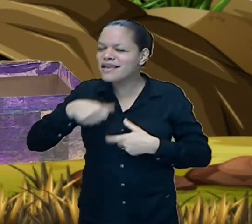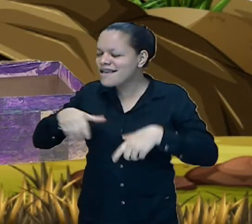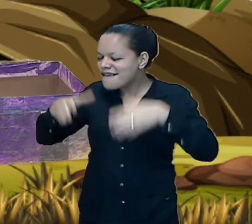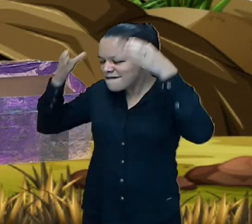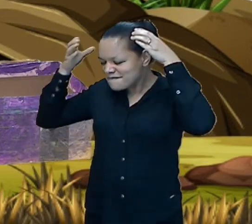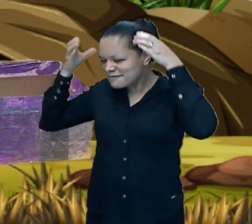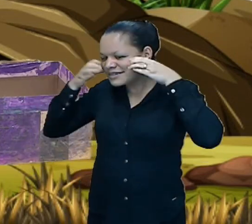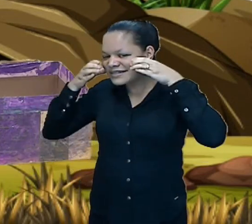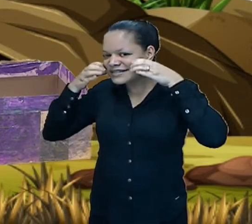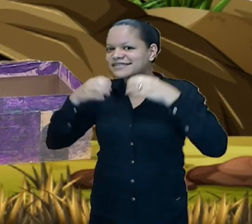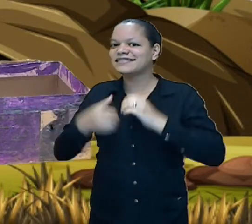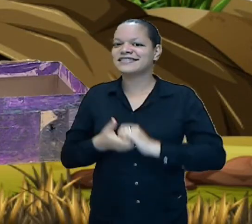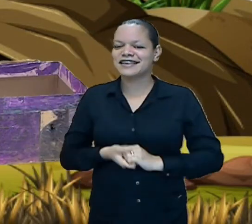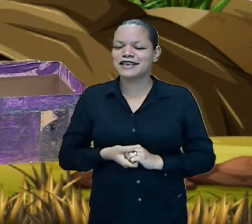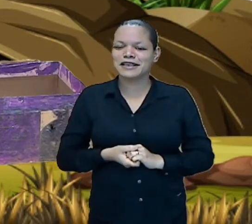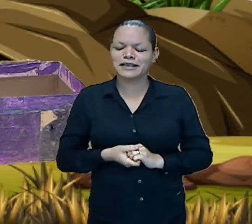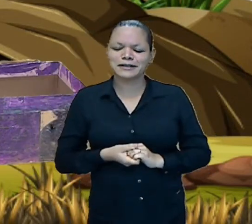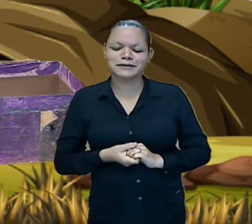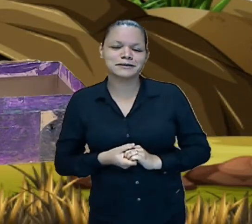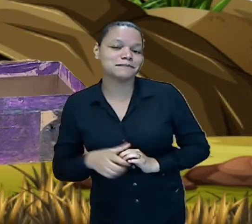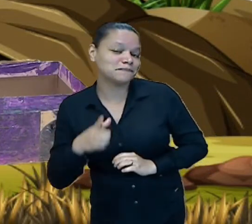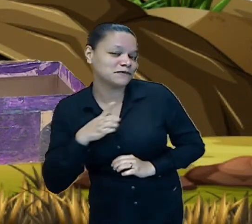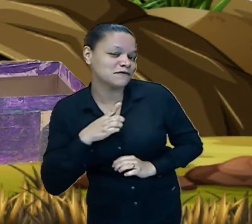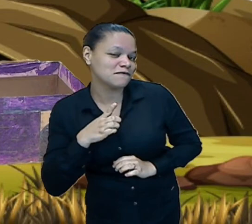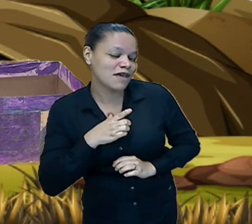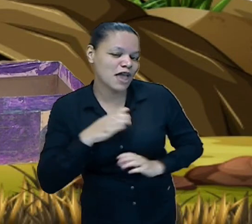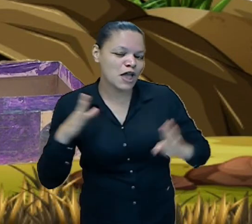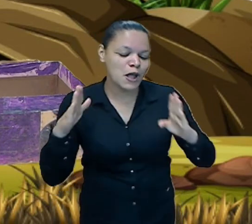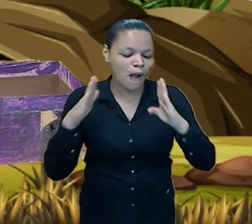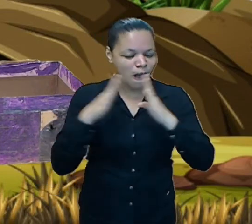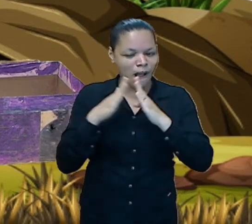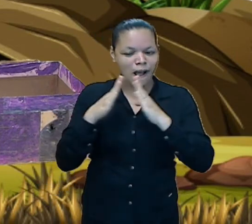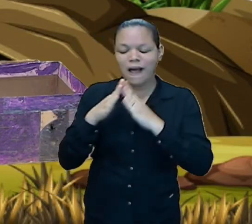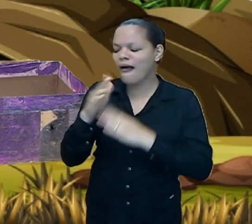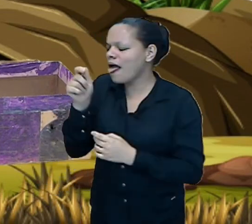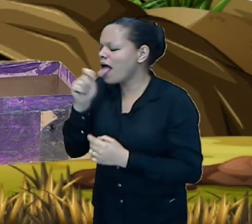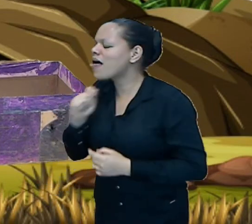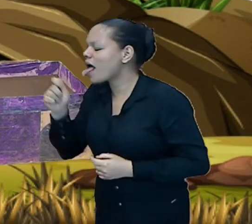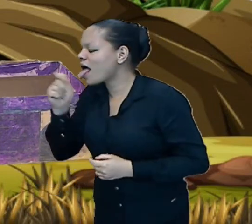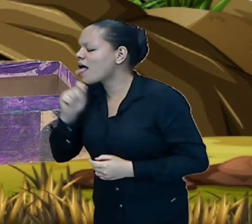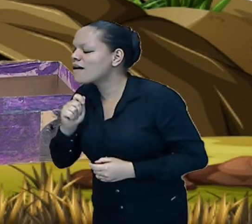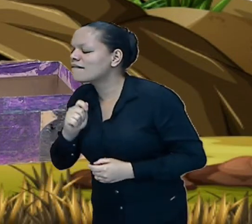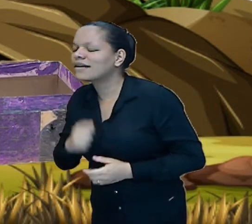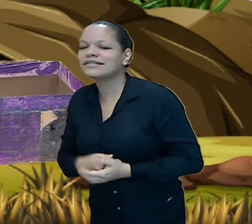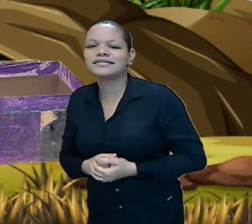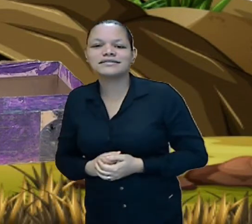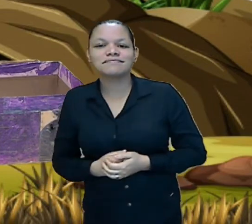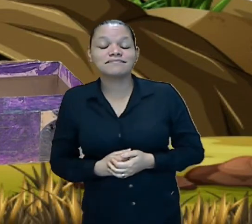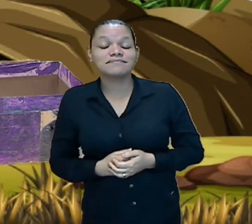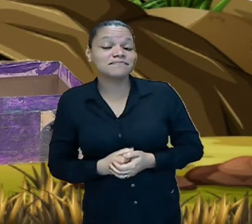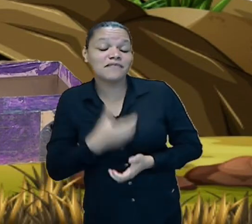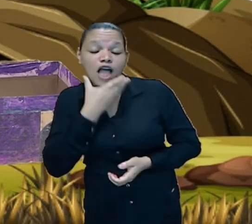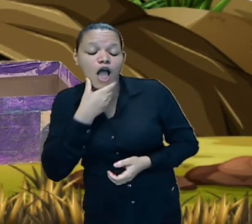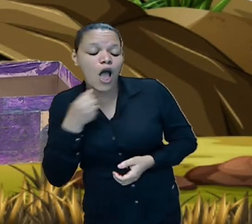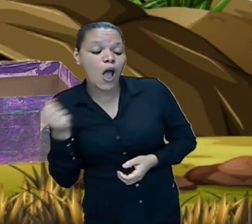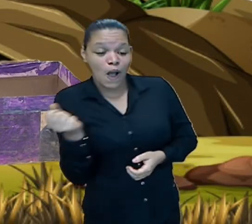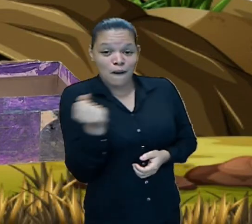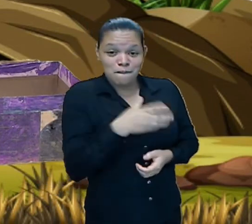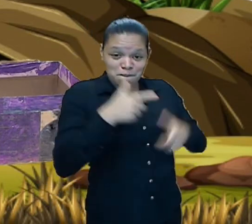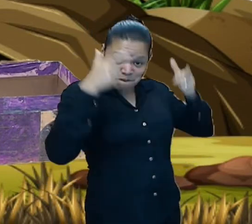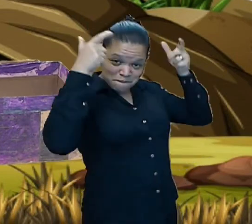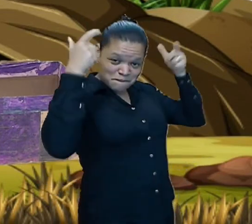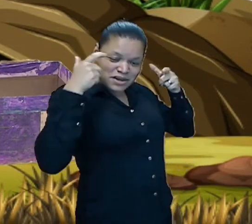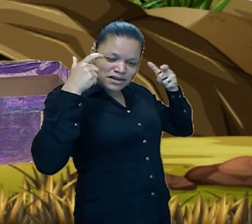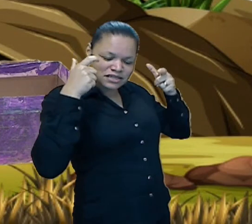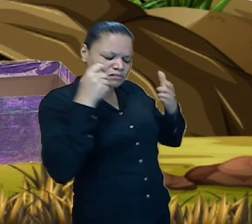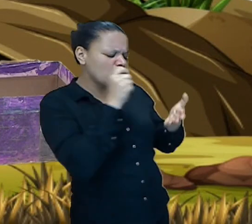sucesso o príncipe anotava as encomendas o monstro conversava